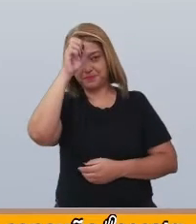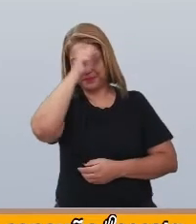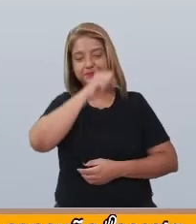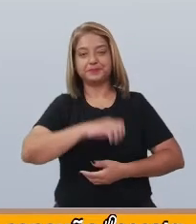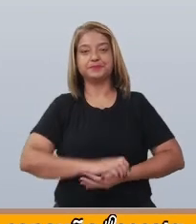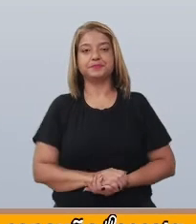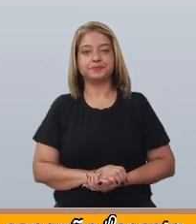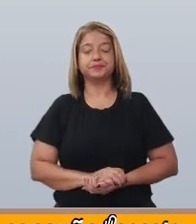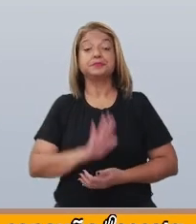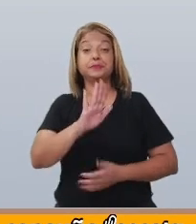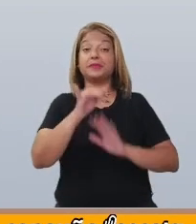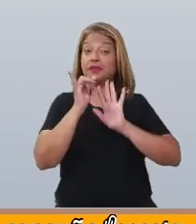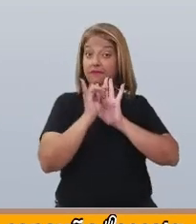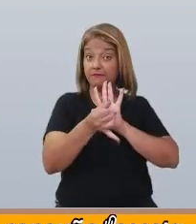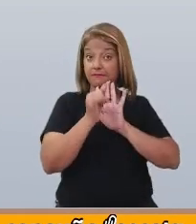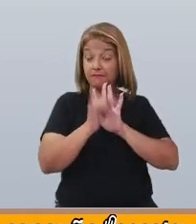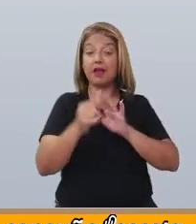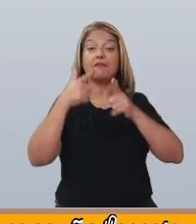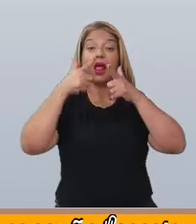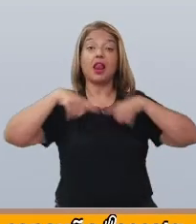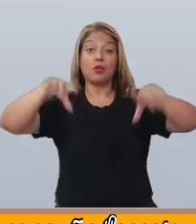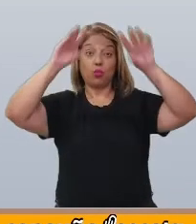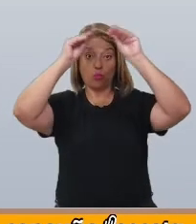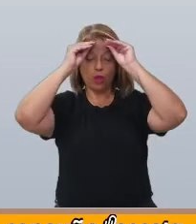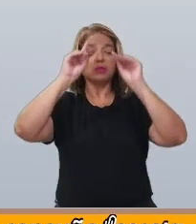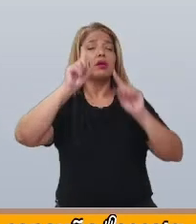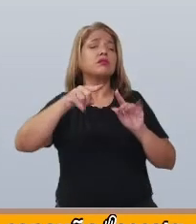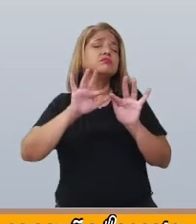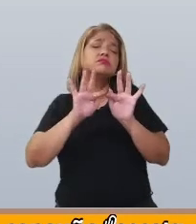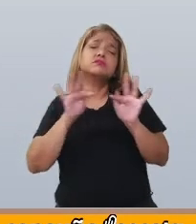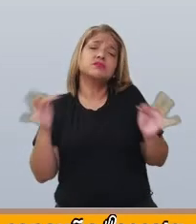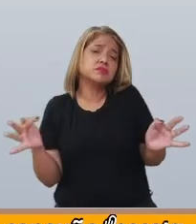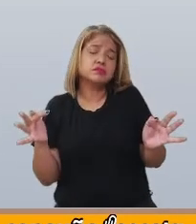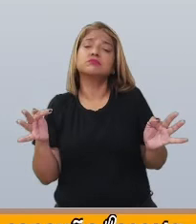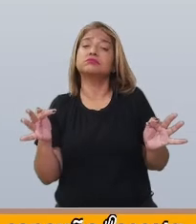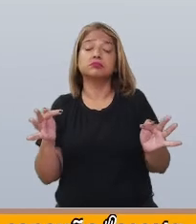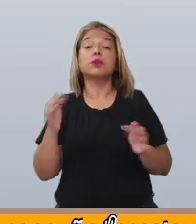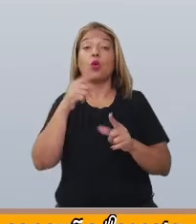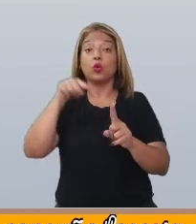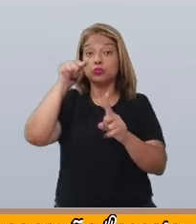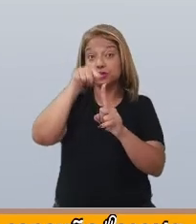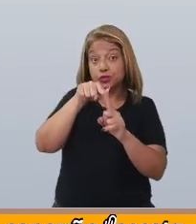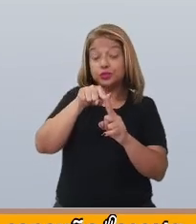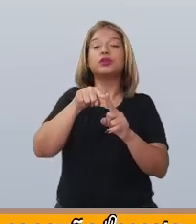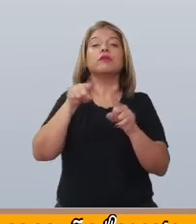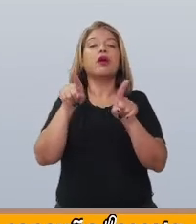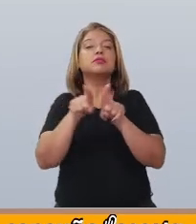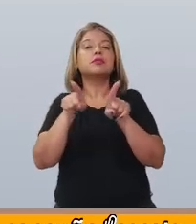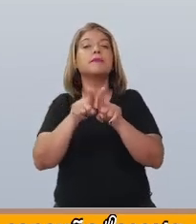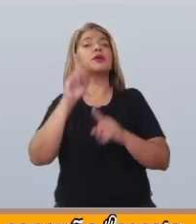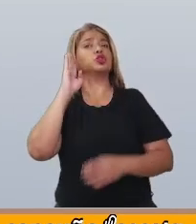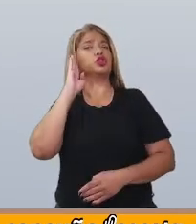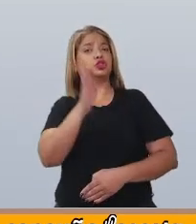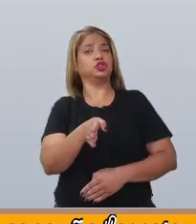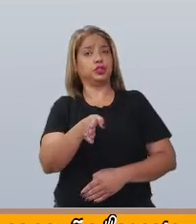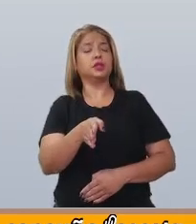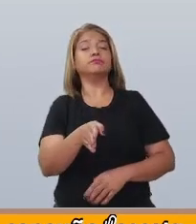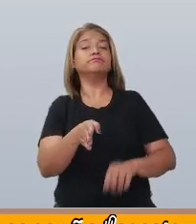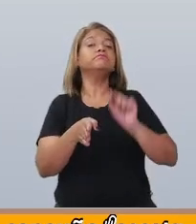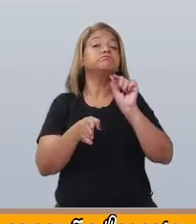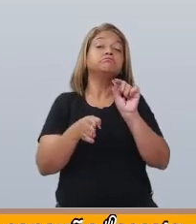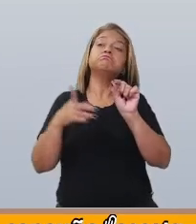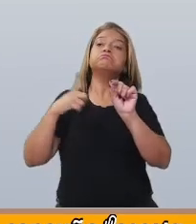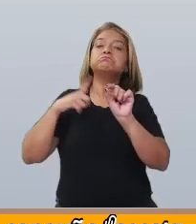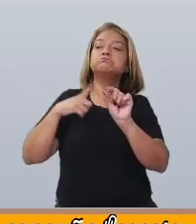Na fábula, a linguagem é simples, objetiva e direta. E pode haver